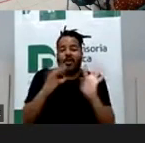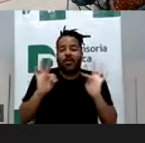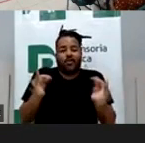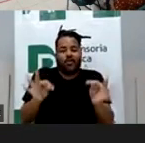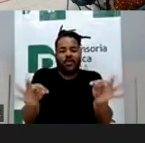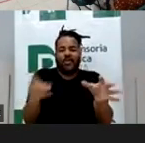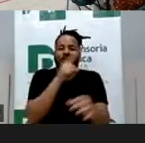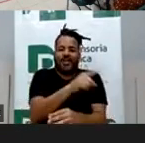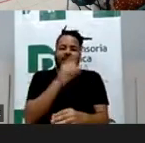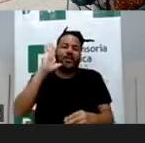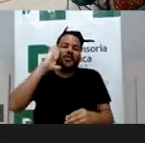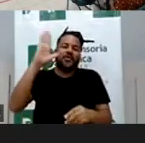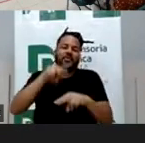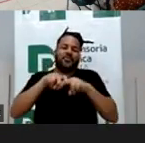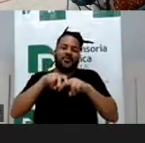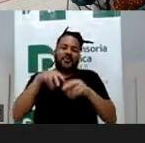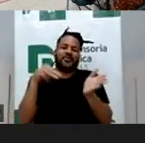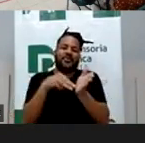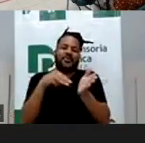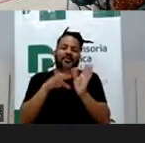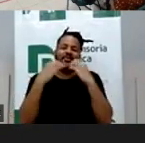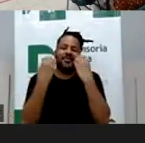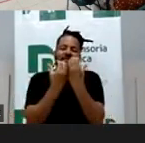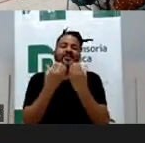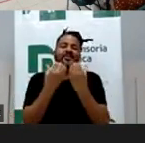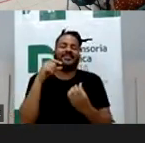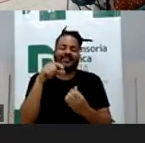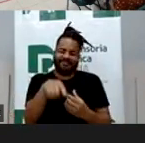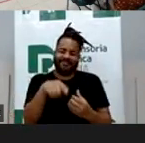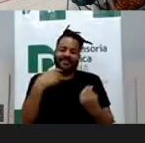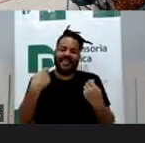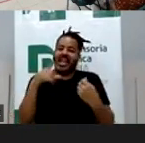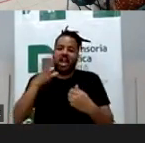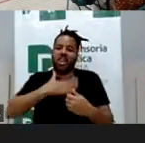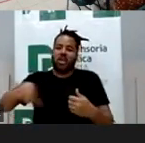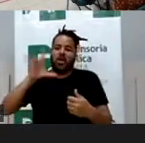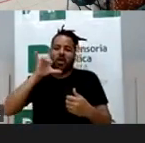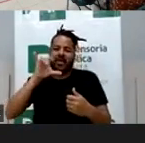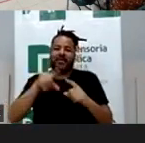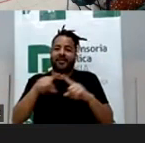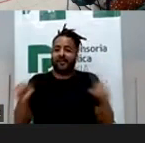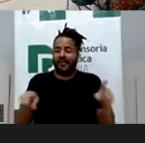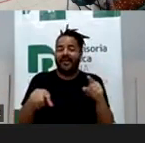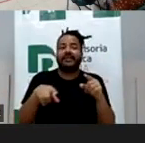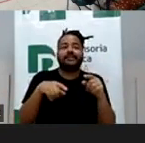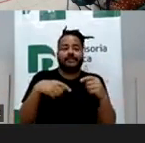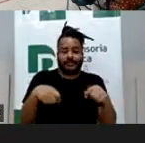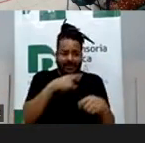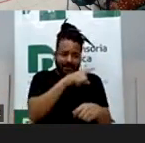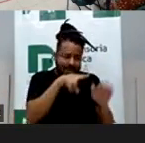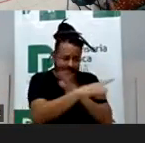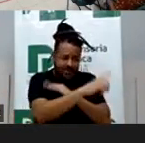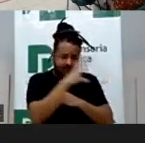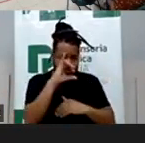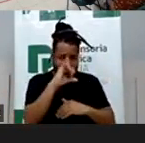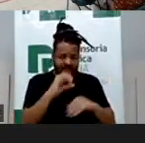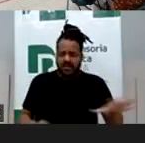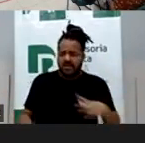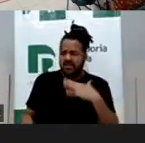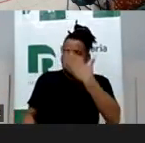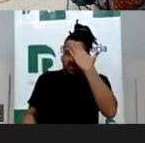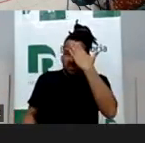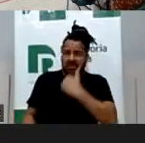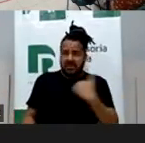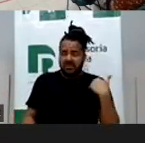Congresso. Ela não gosta de Instagram e tal, mas tá tendo que usar, acessar. E aí, colega de vocês, ela aí disse, você tem Instagram? Ela disse, Deus me livre.